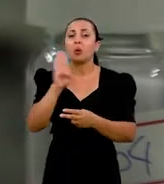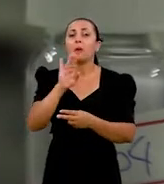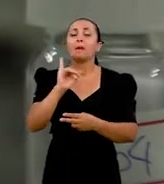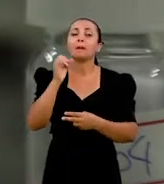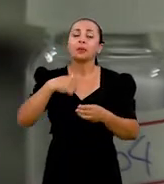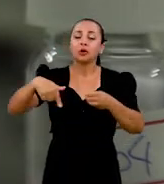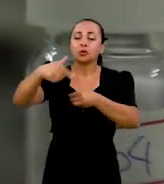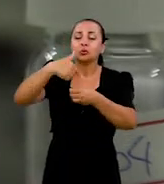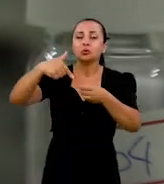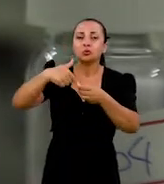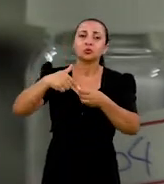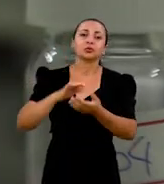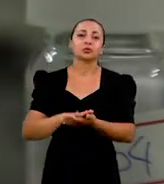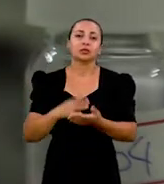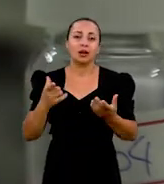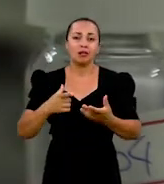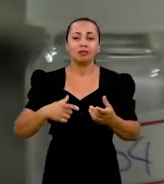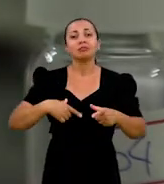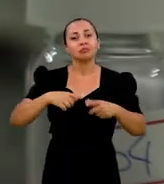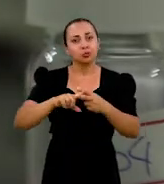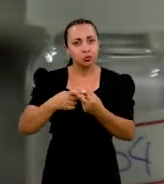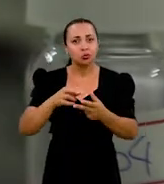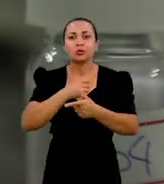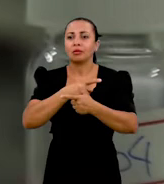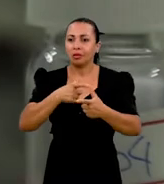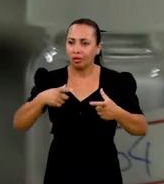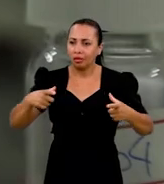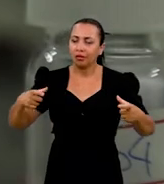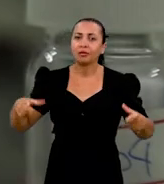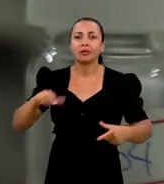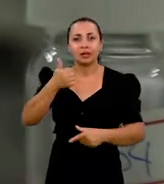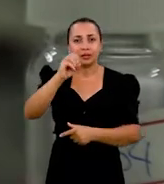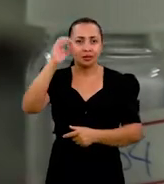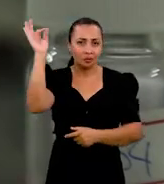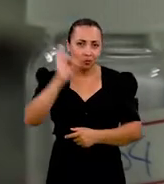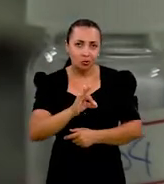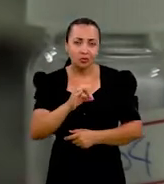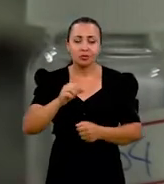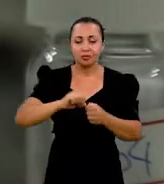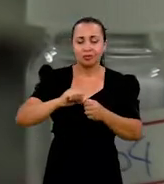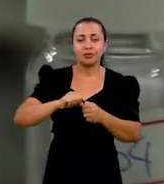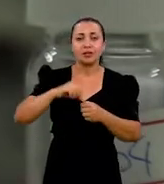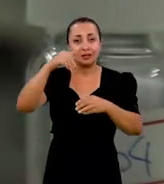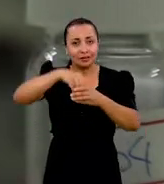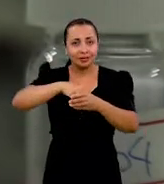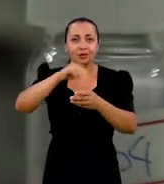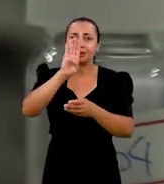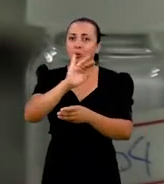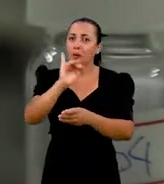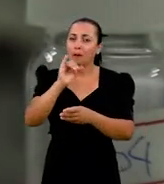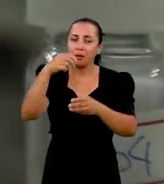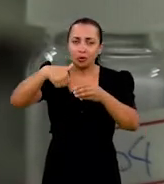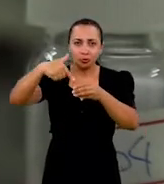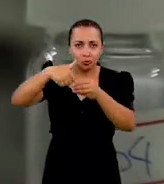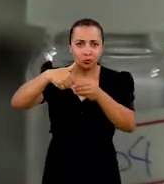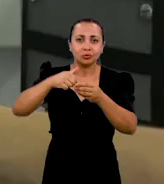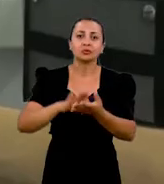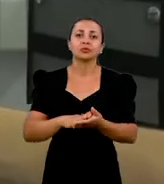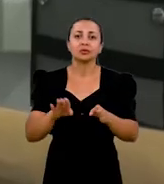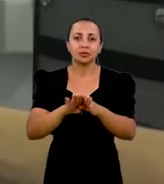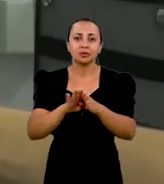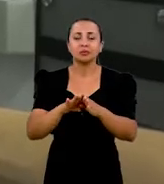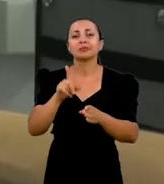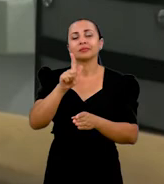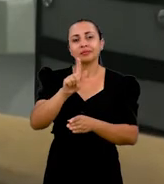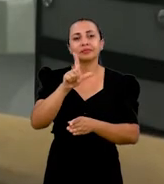do biodiesel. Biodiesel que está em produção de larga escala e praticamente 10% de tudo que se produz no biodiesel, do processo de produção